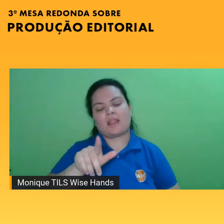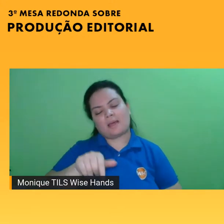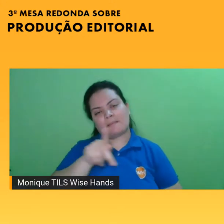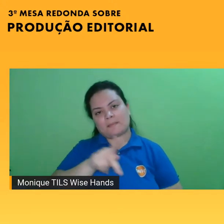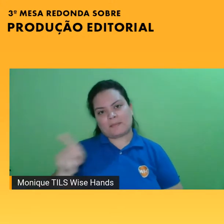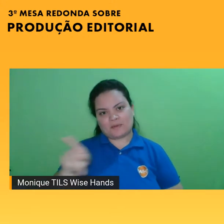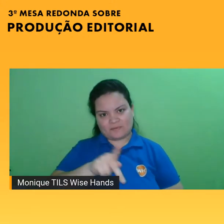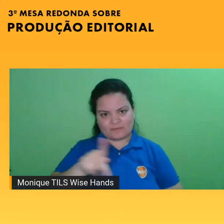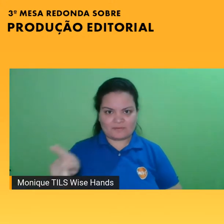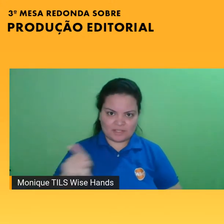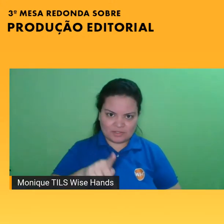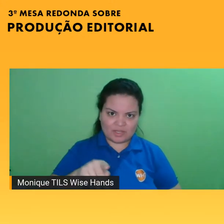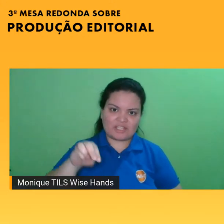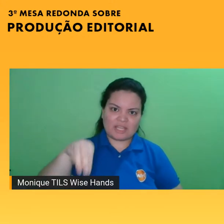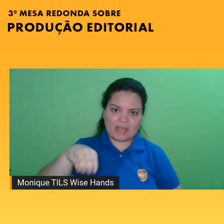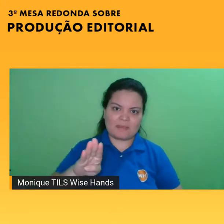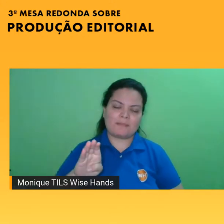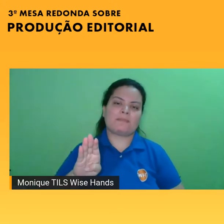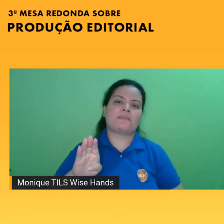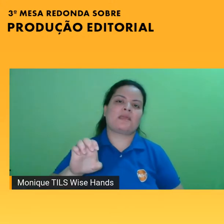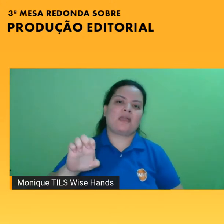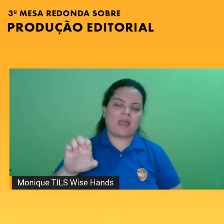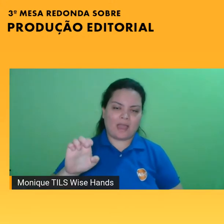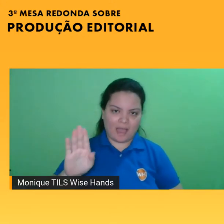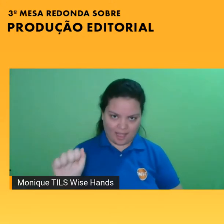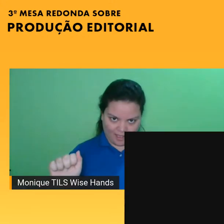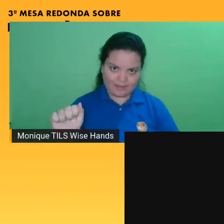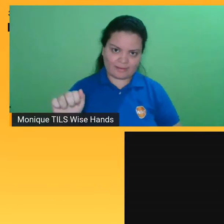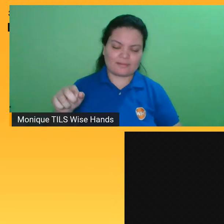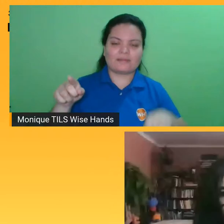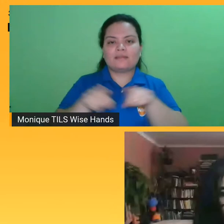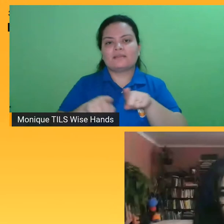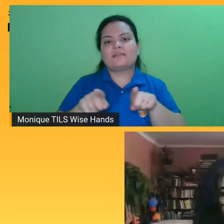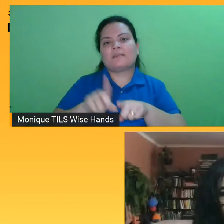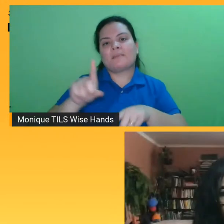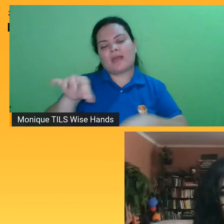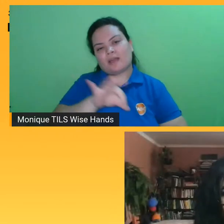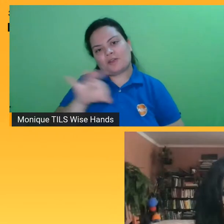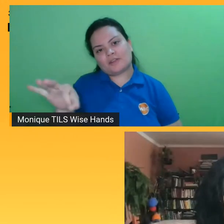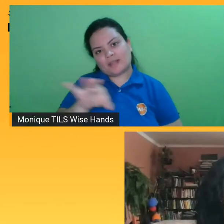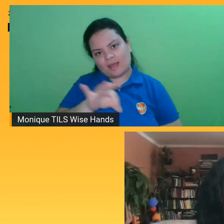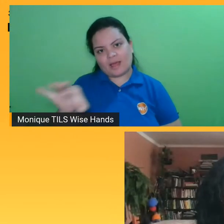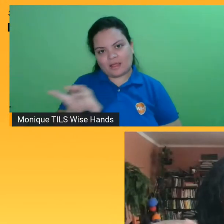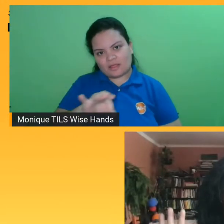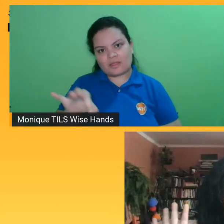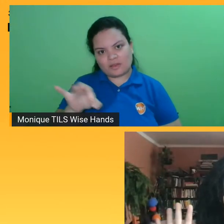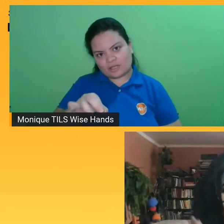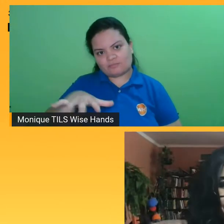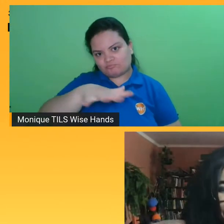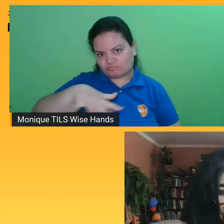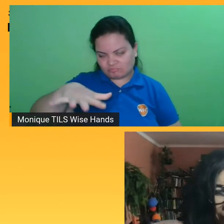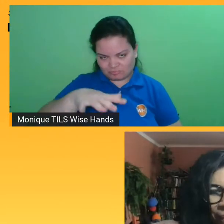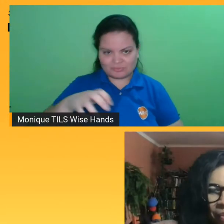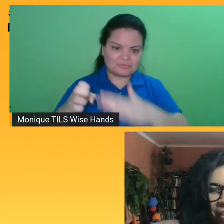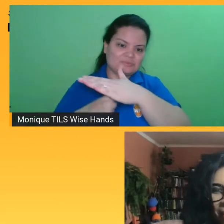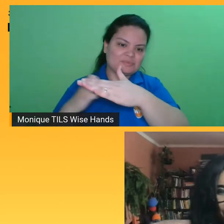né, e curadora formada pela Sotheby's de Nova Iorque. Então, Mariana, se você puder dar um bom dia para a turma.